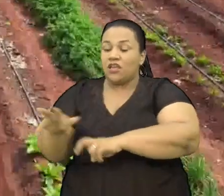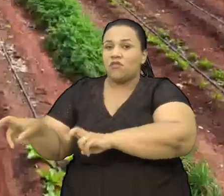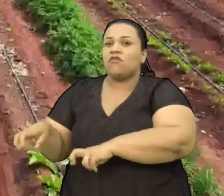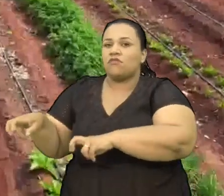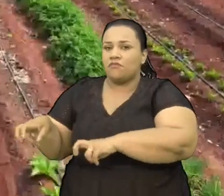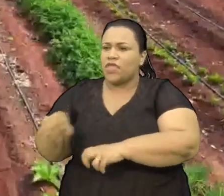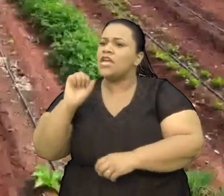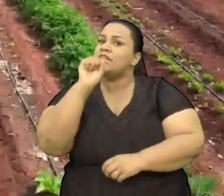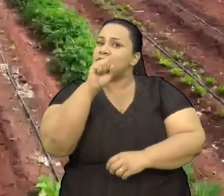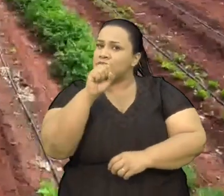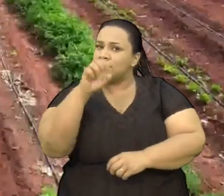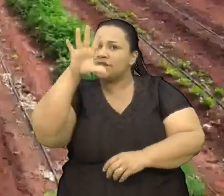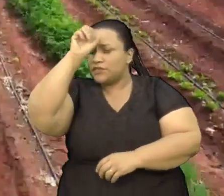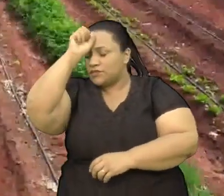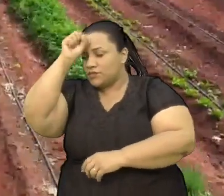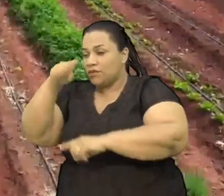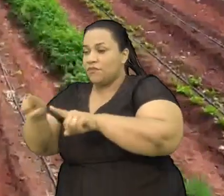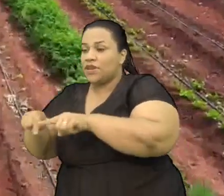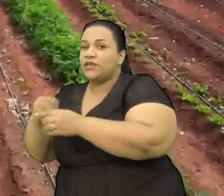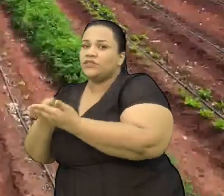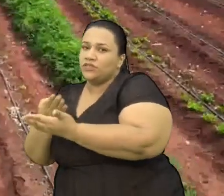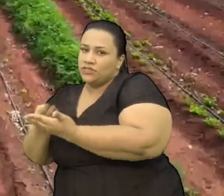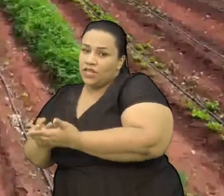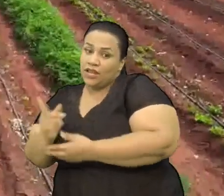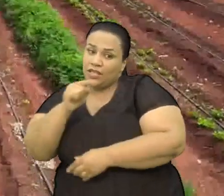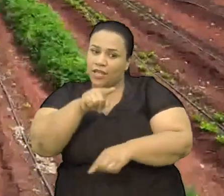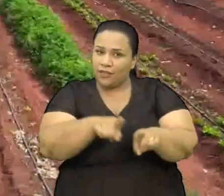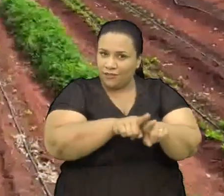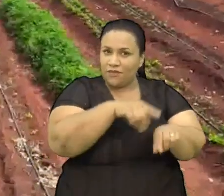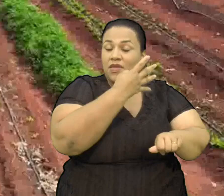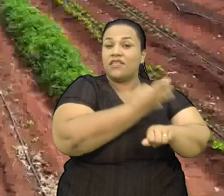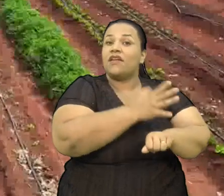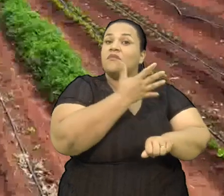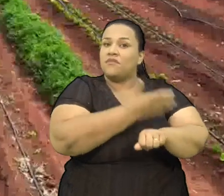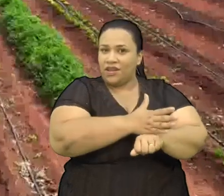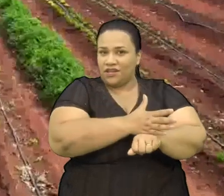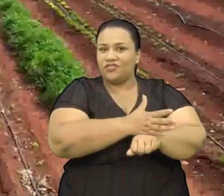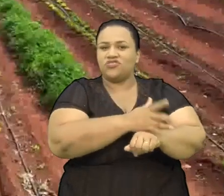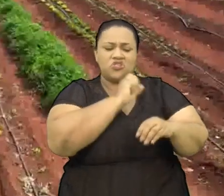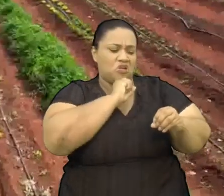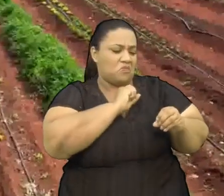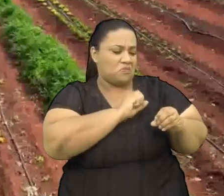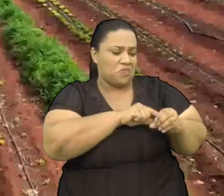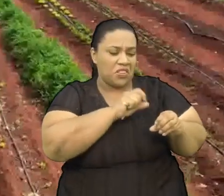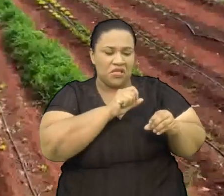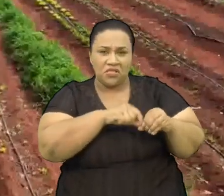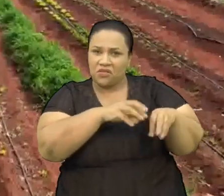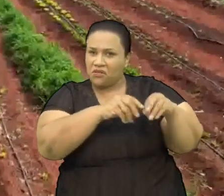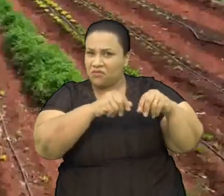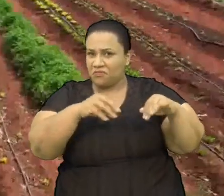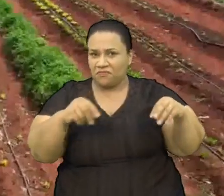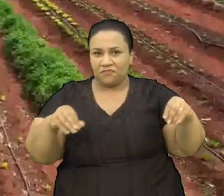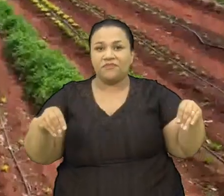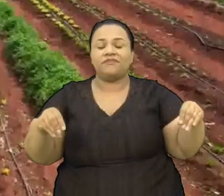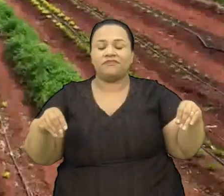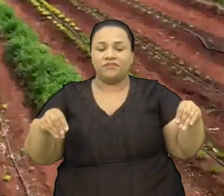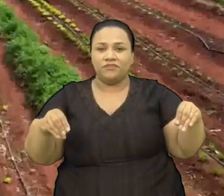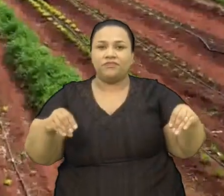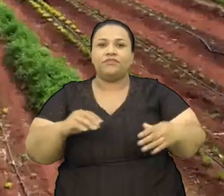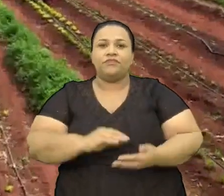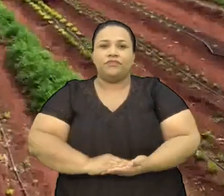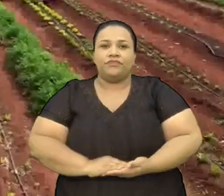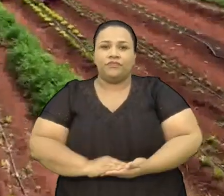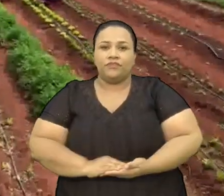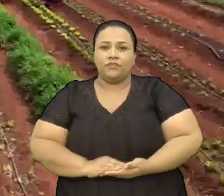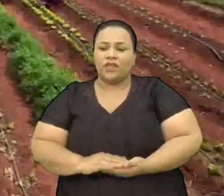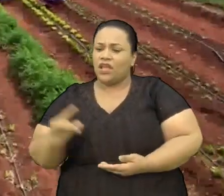teoricamente lá na sala E aí aprendem aqui na prática De fato colocando a mão na terra Colocando a mão na massa Tá bom?